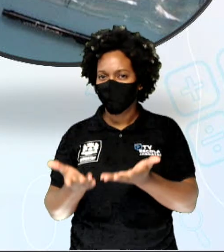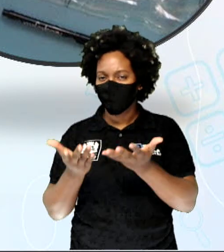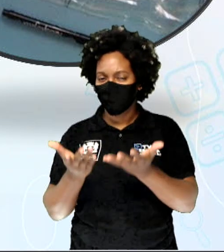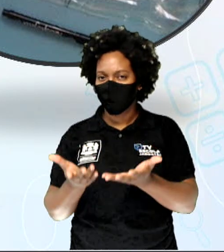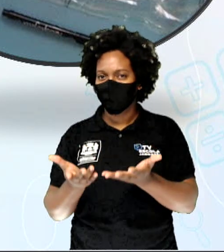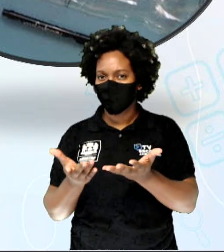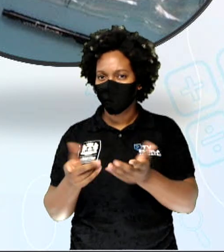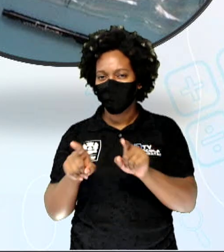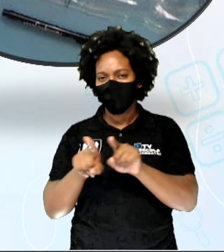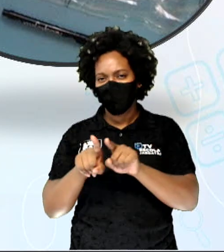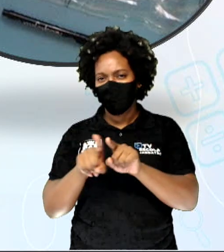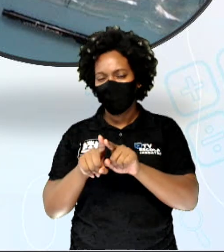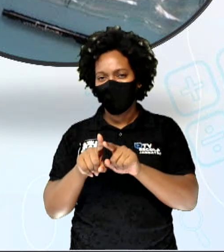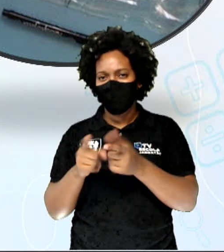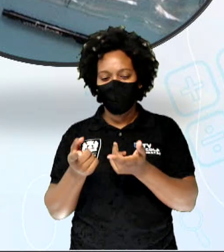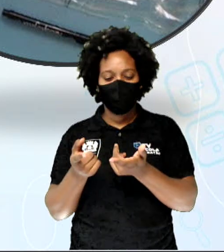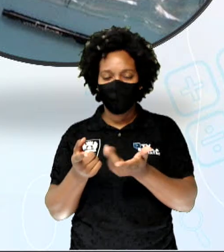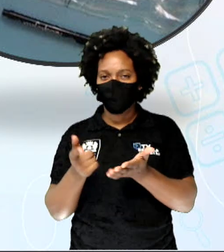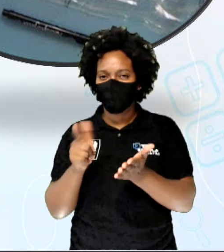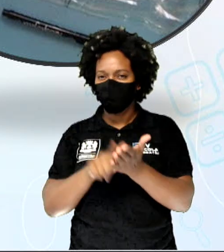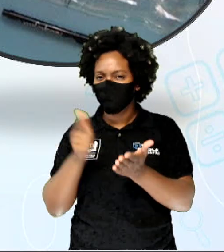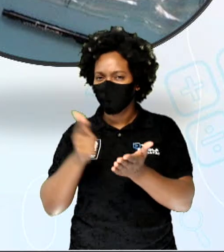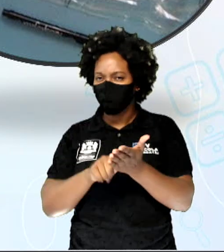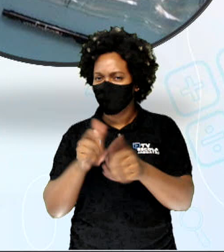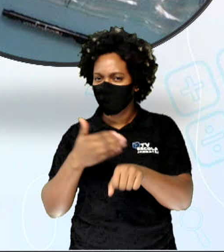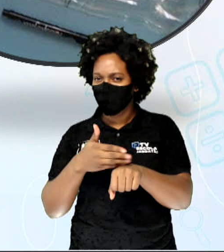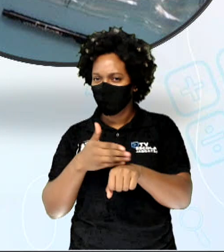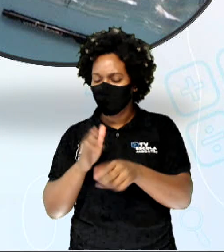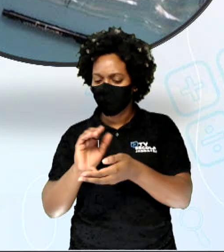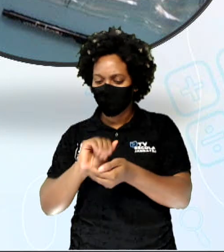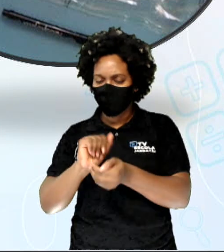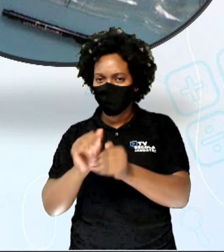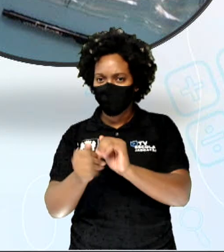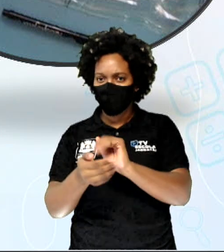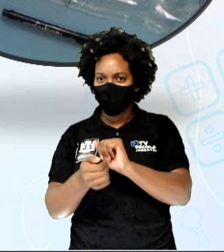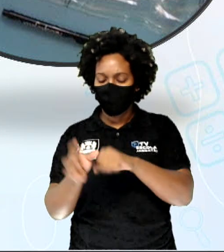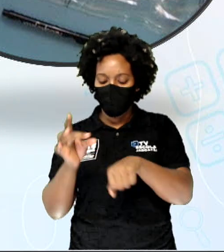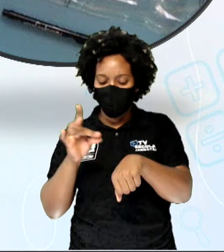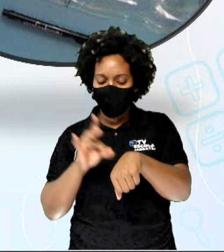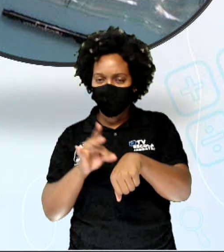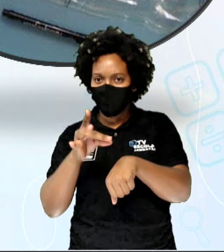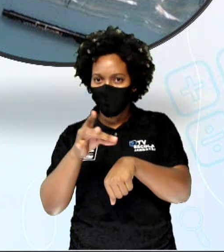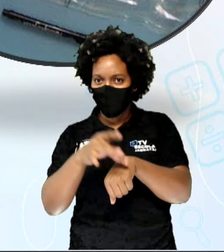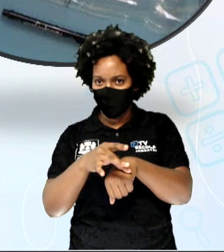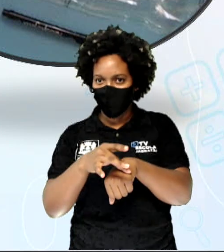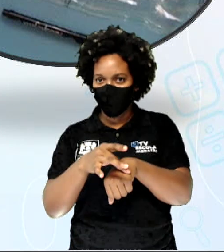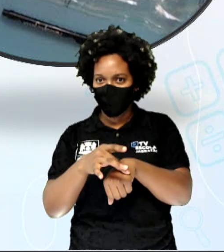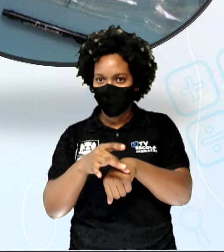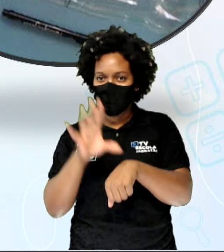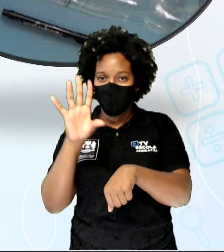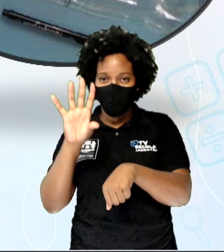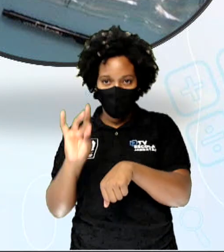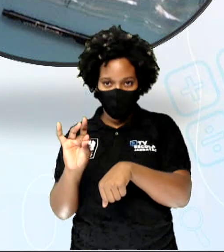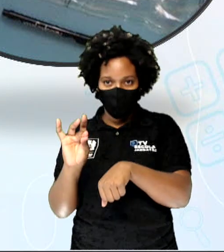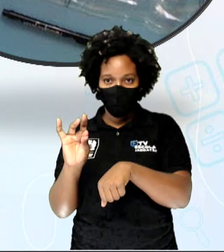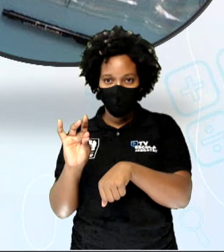até com a bolinha de papel branco. Fazer a bolinha, bem amassadinha de papel branco e colocar, colar os olhinhos. Então, precisa de cola,